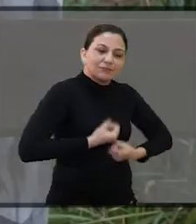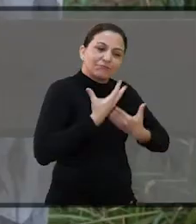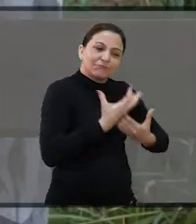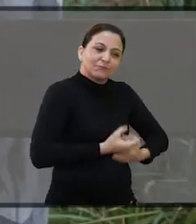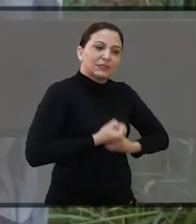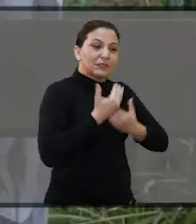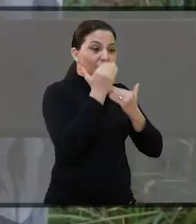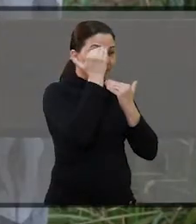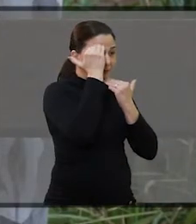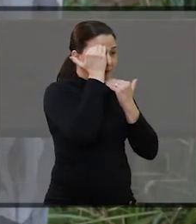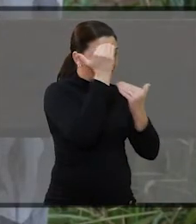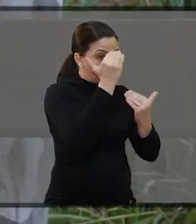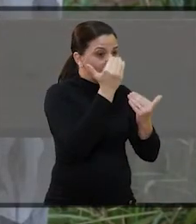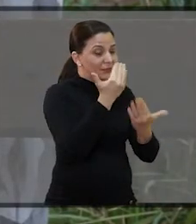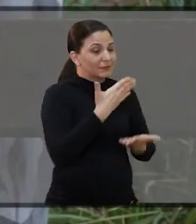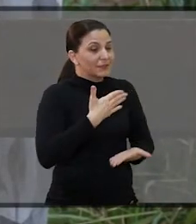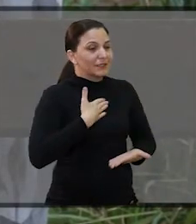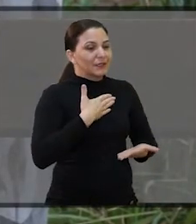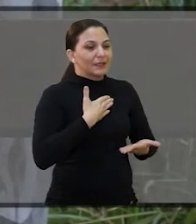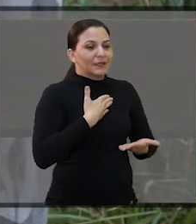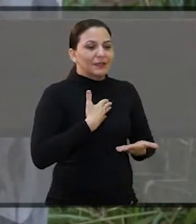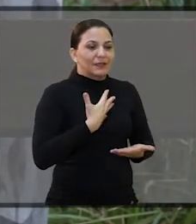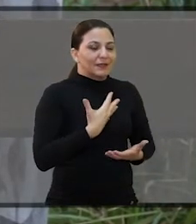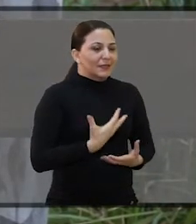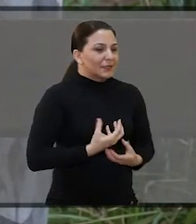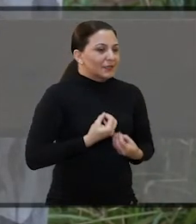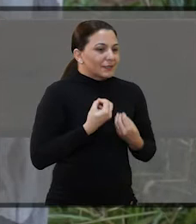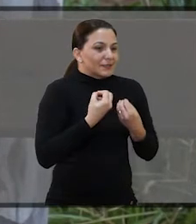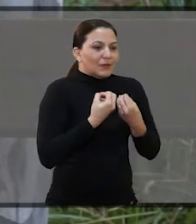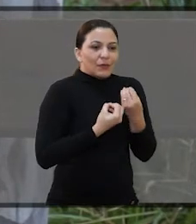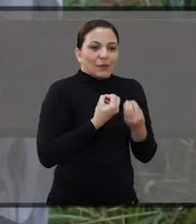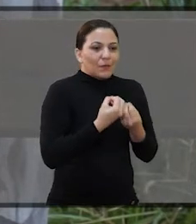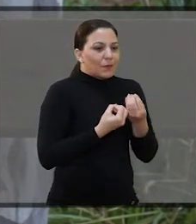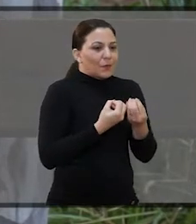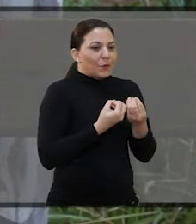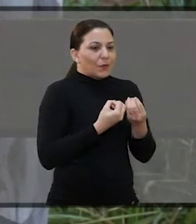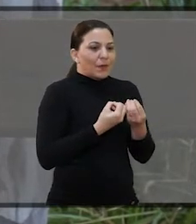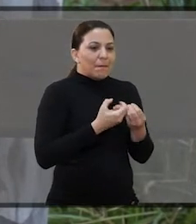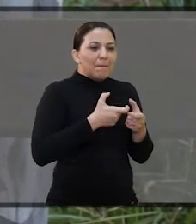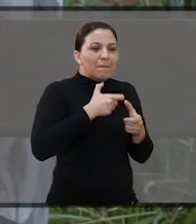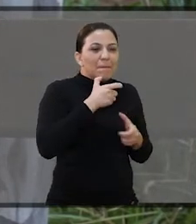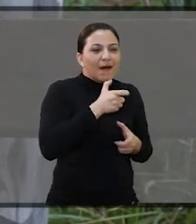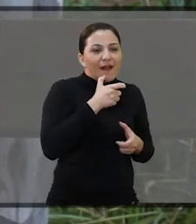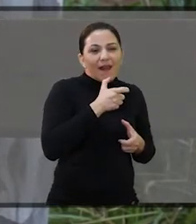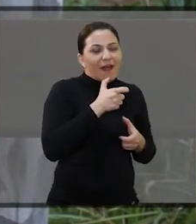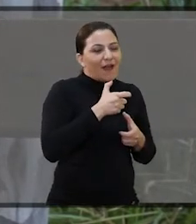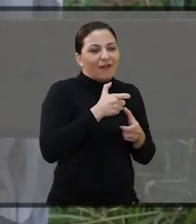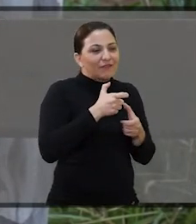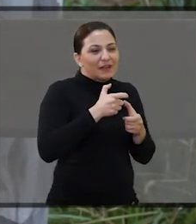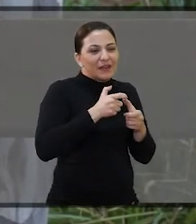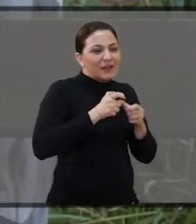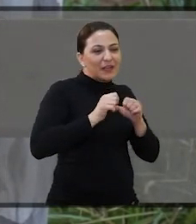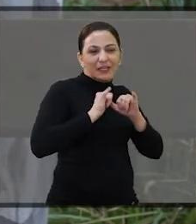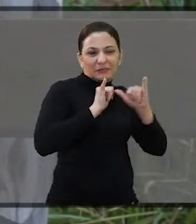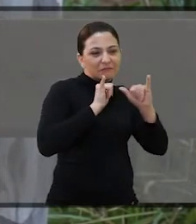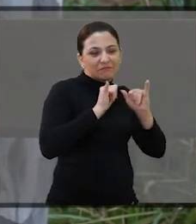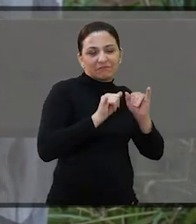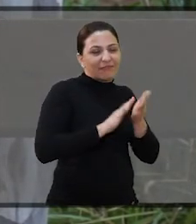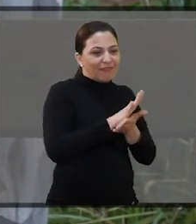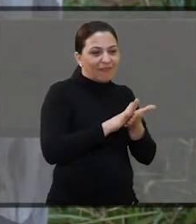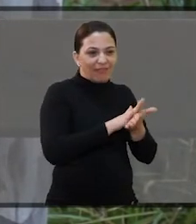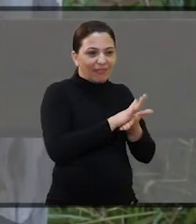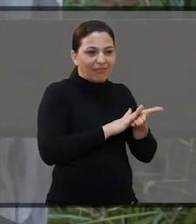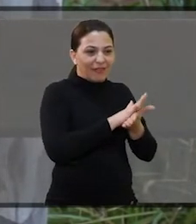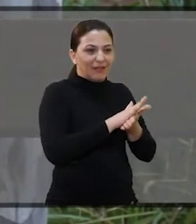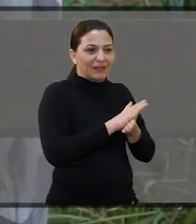essa gratidão. Às vezes não é por uma palavra, às vezes pelo olhar mesmo.